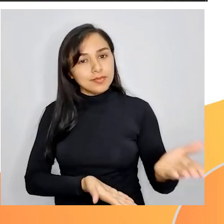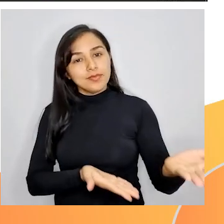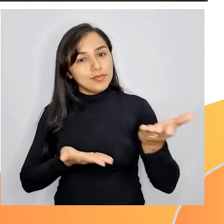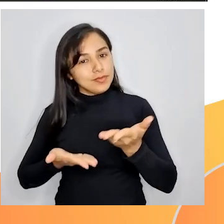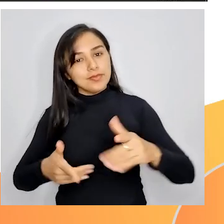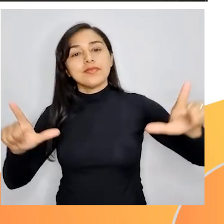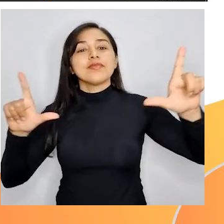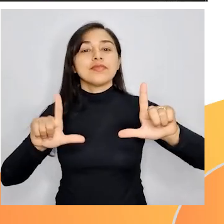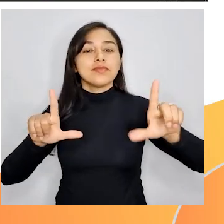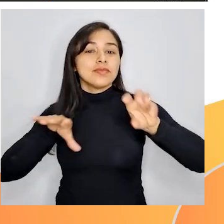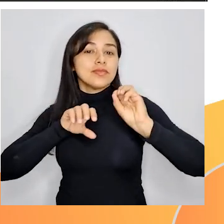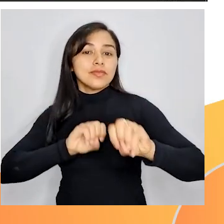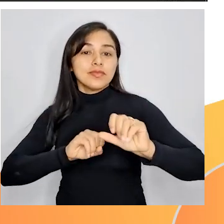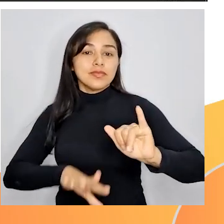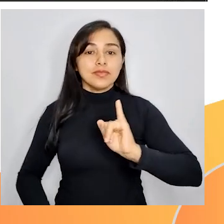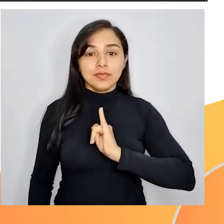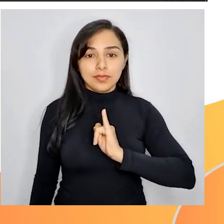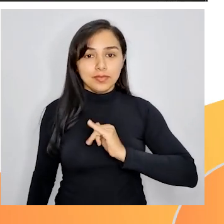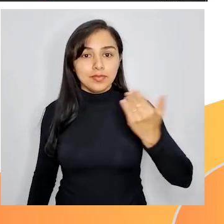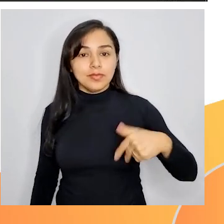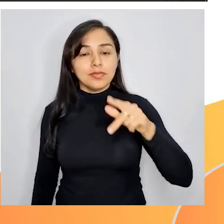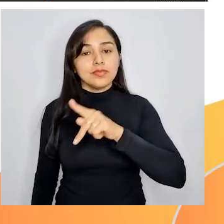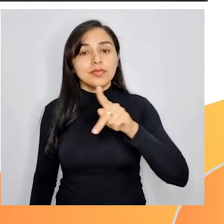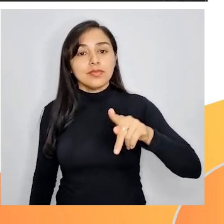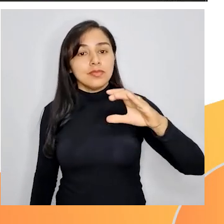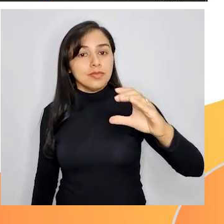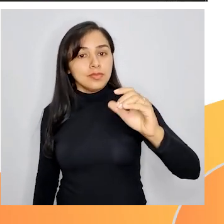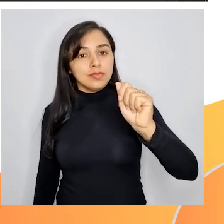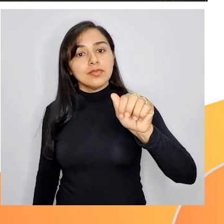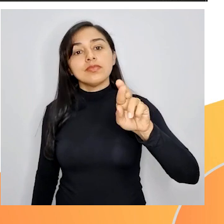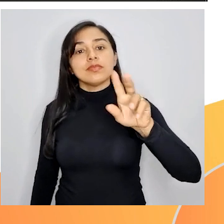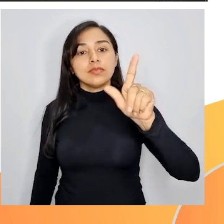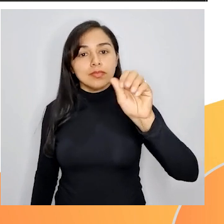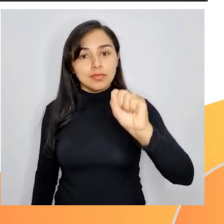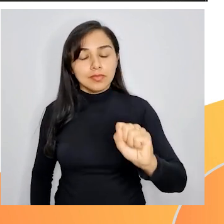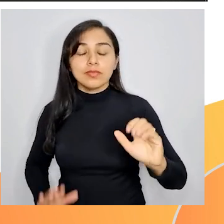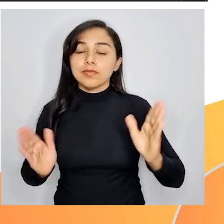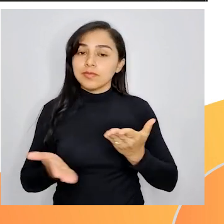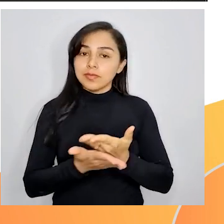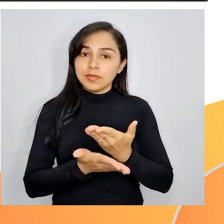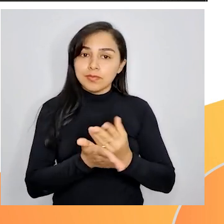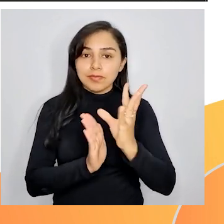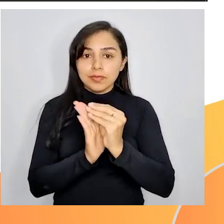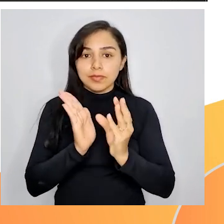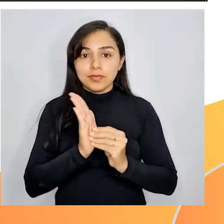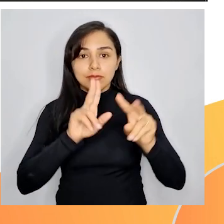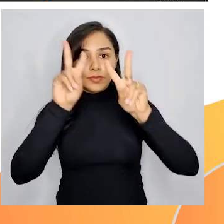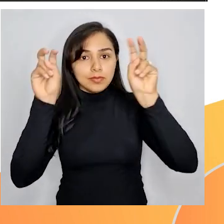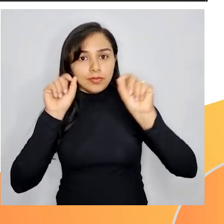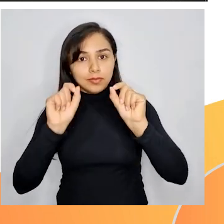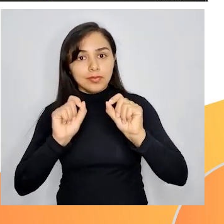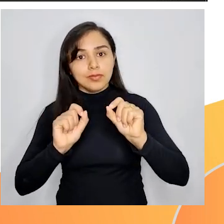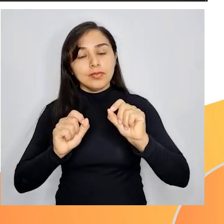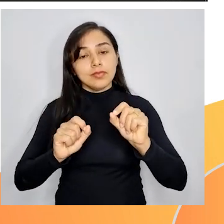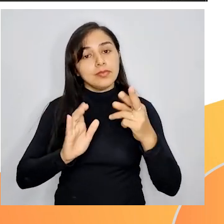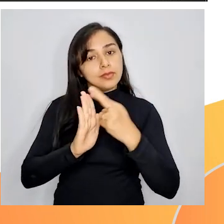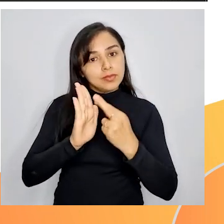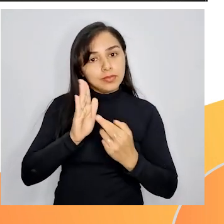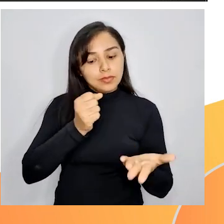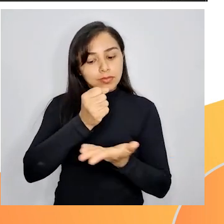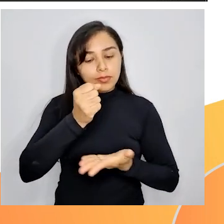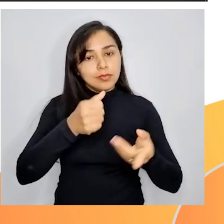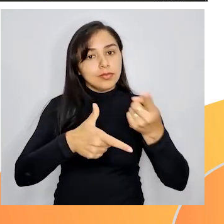Sejam todos bem-vindos à TV Educaides. Eu sou o professor Carlos Eduardo e o nosso conteúdo de hoje será Critérios de